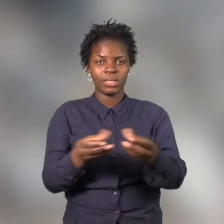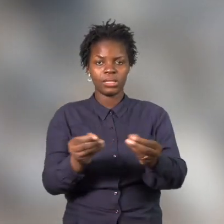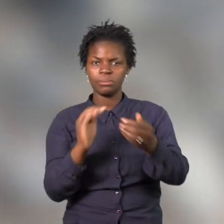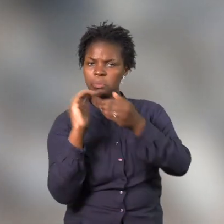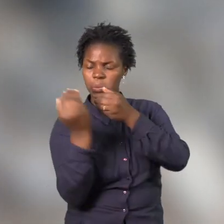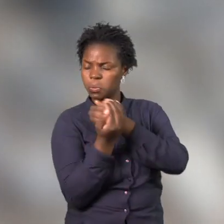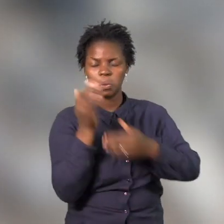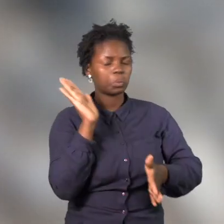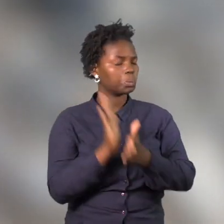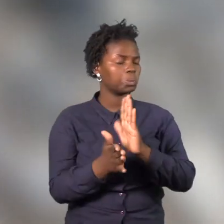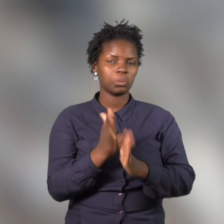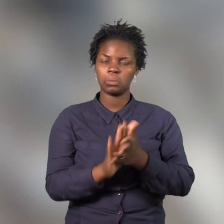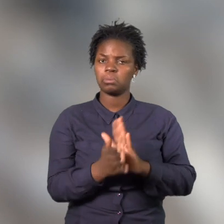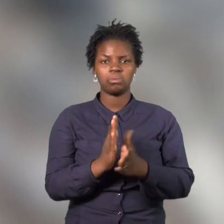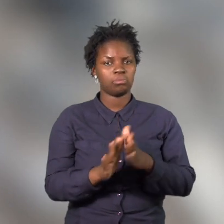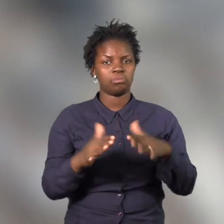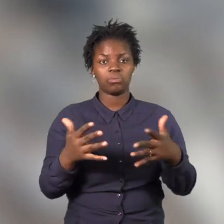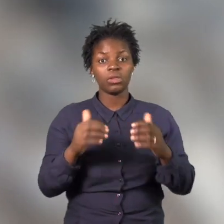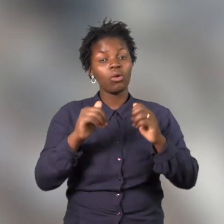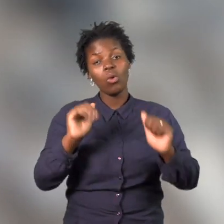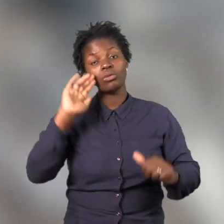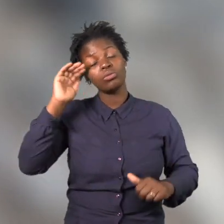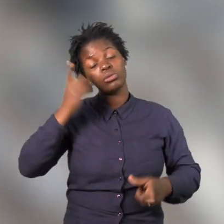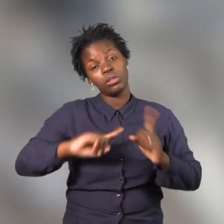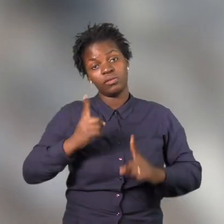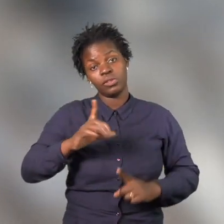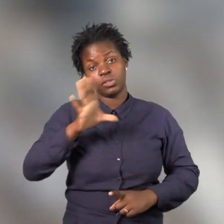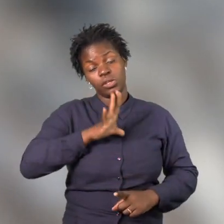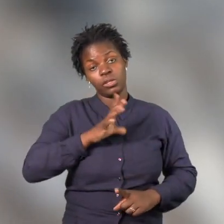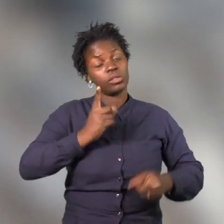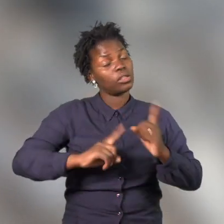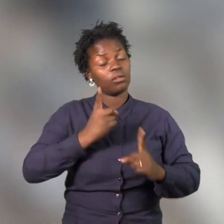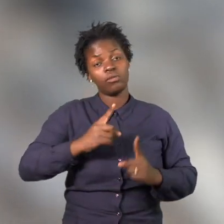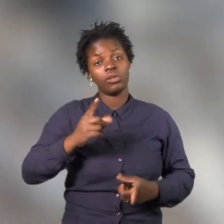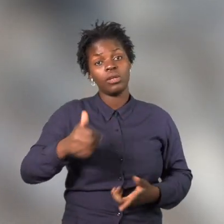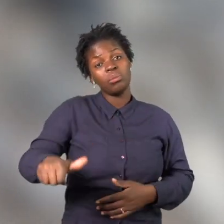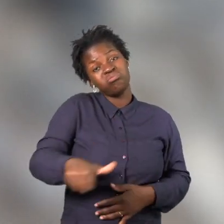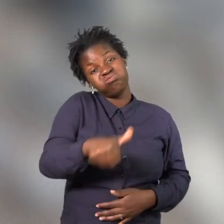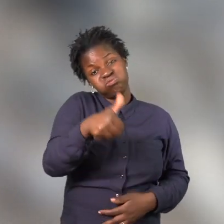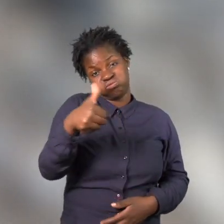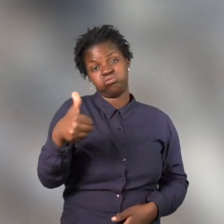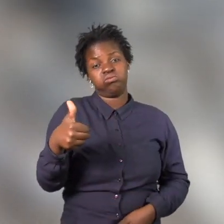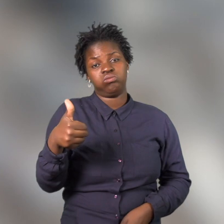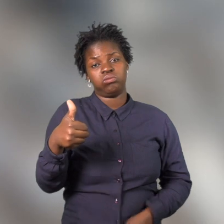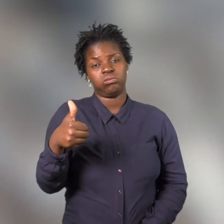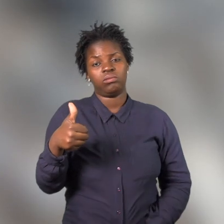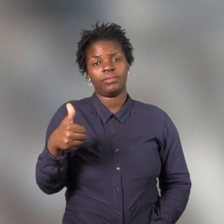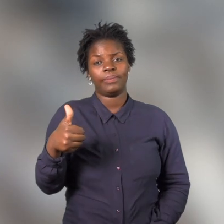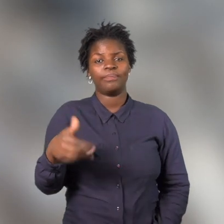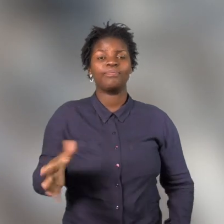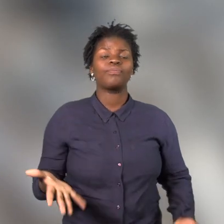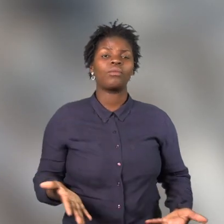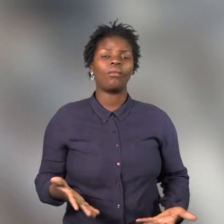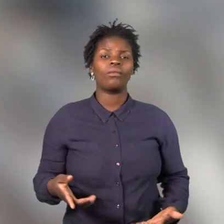da máquina, as pegas da máquina, mas eu não tinha lá o capacete, não tinha lá